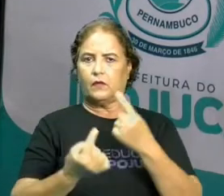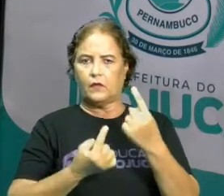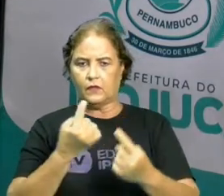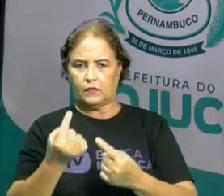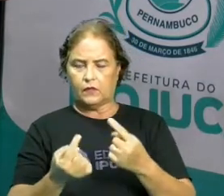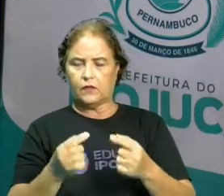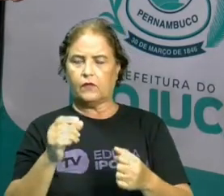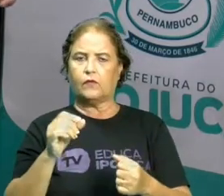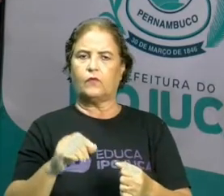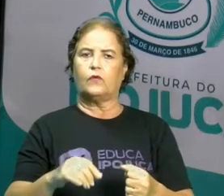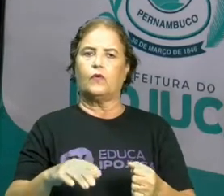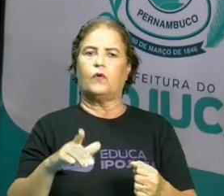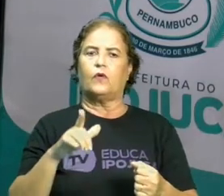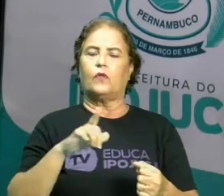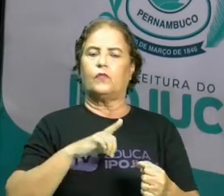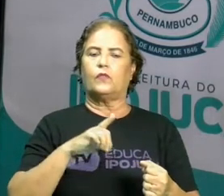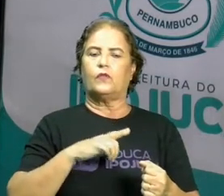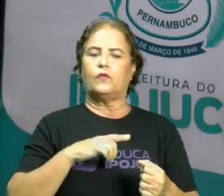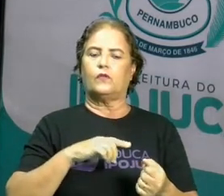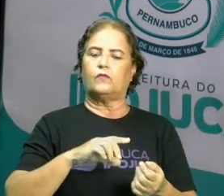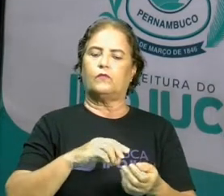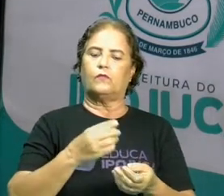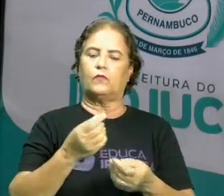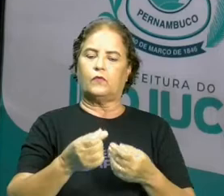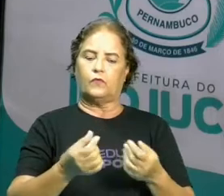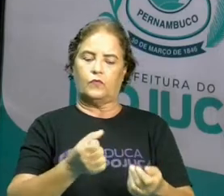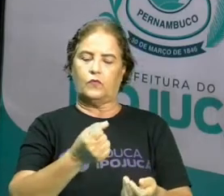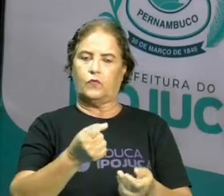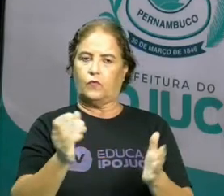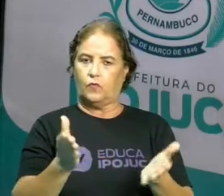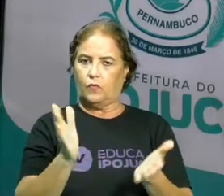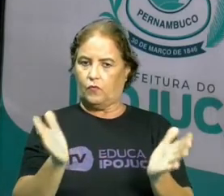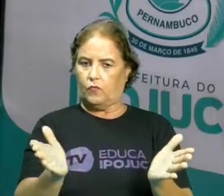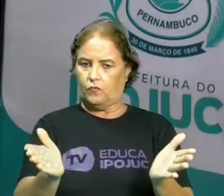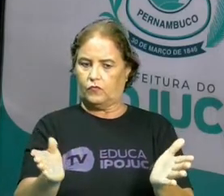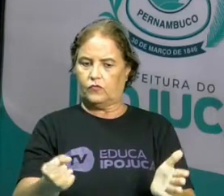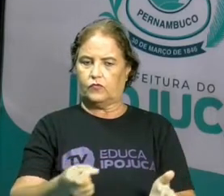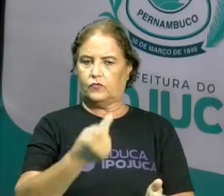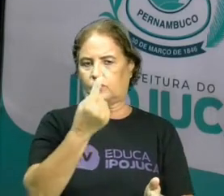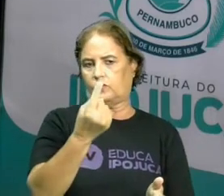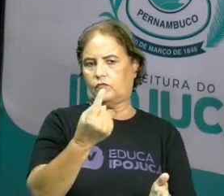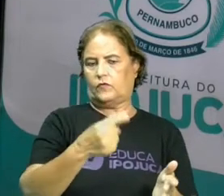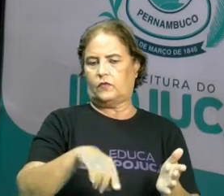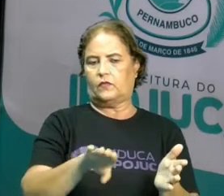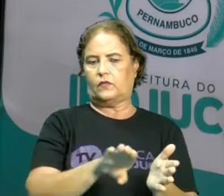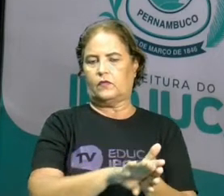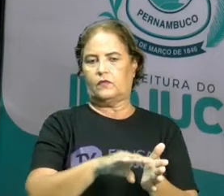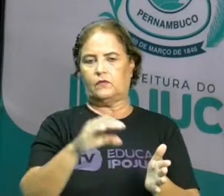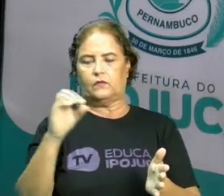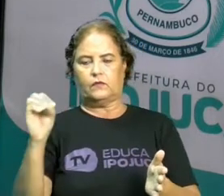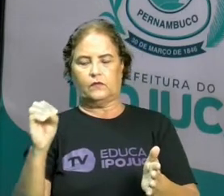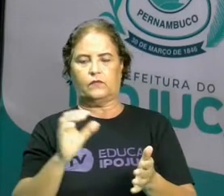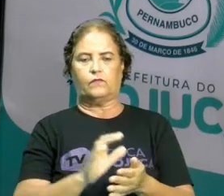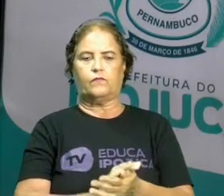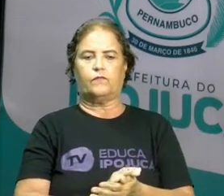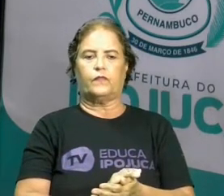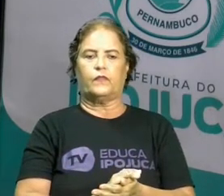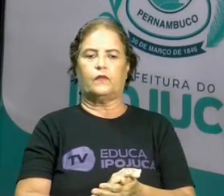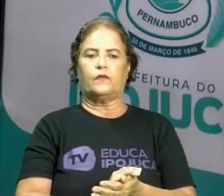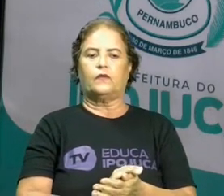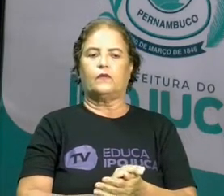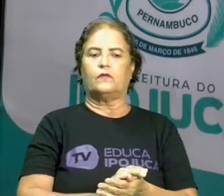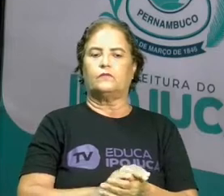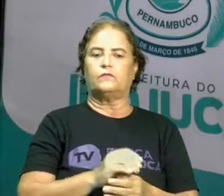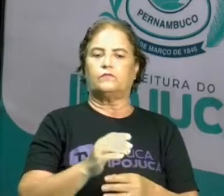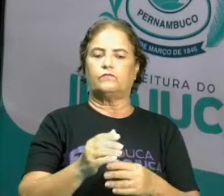formato que nós conhecemos hoje em dia, que vai do 1 até o 0. O sistema indo-arábico, ele